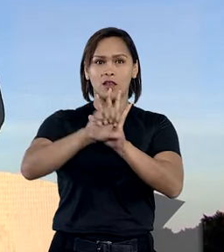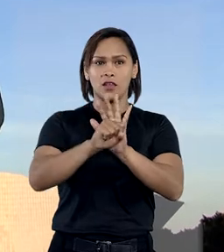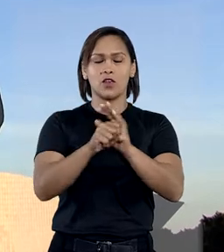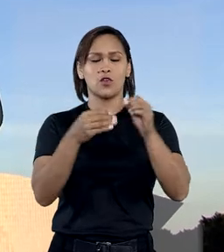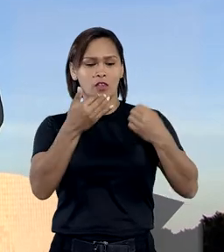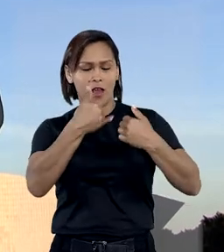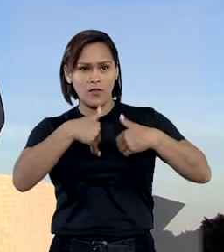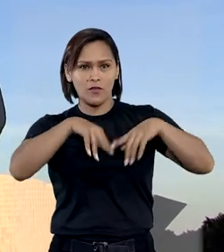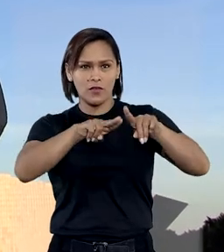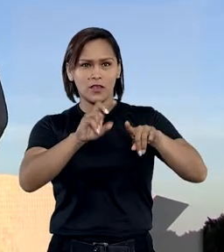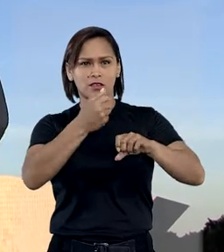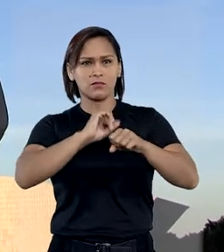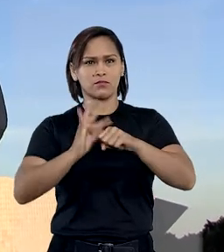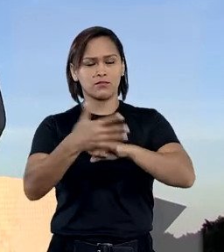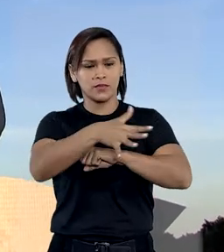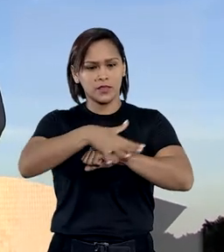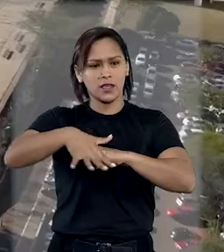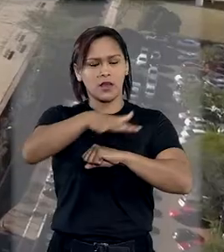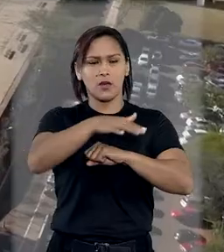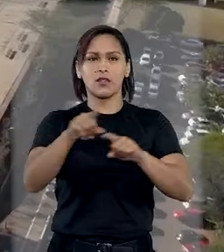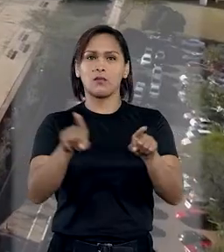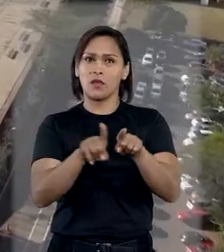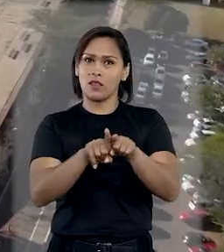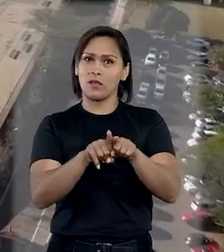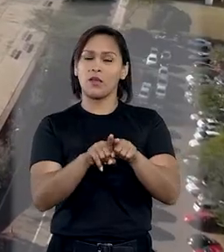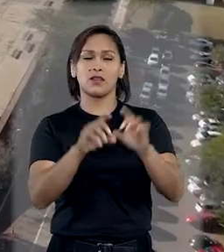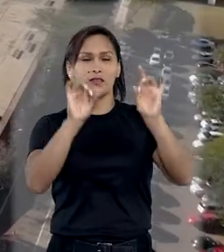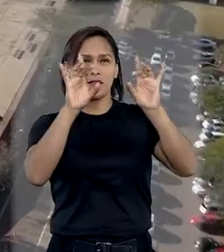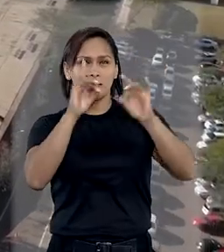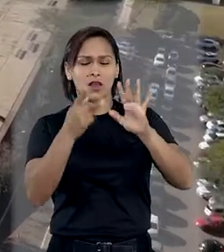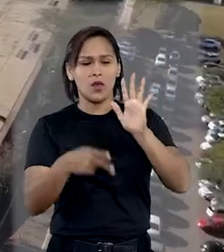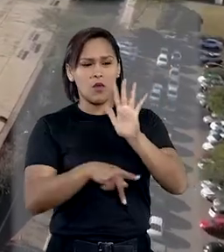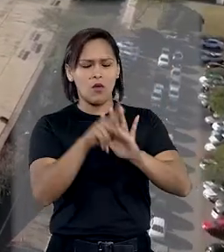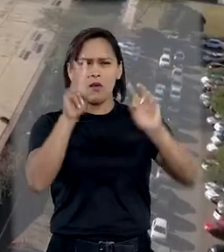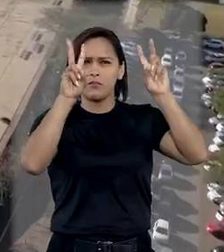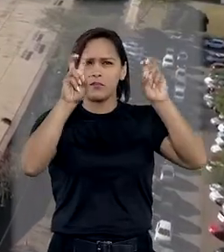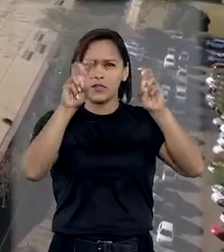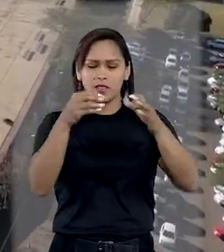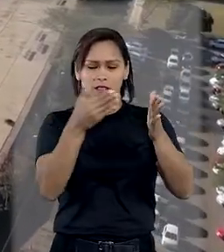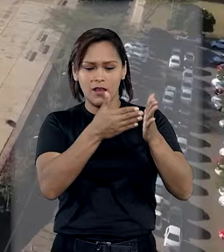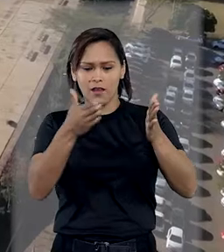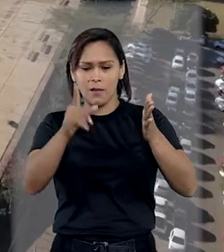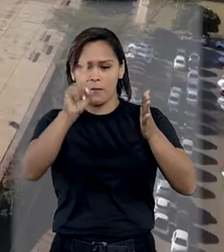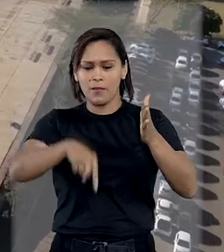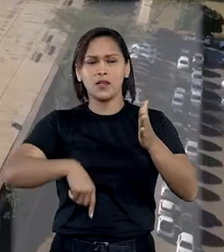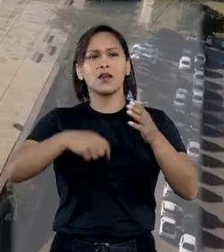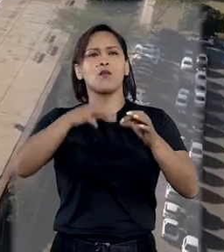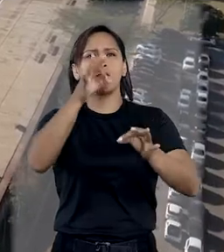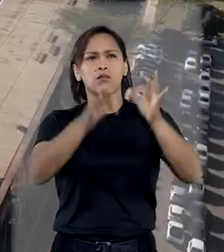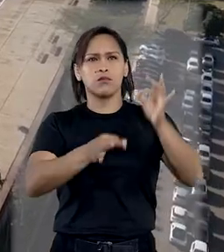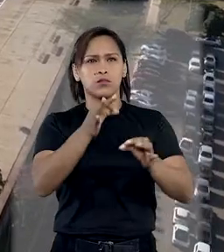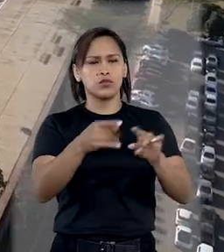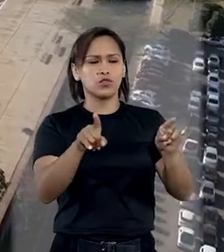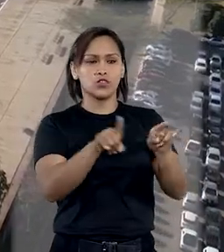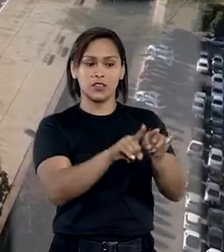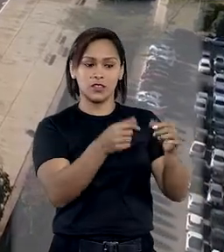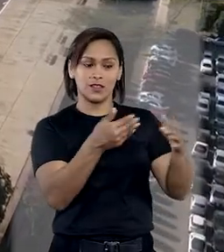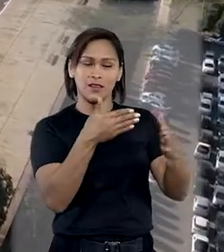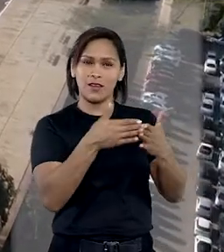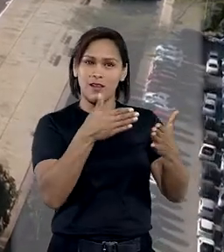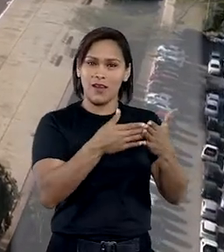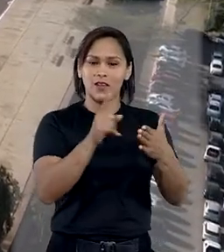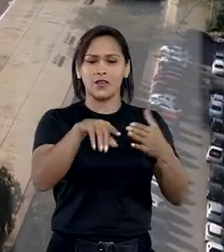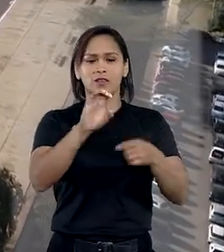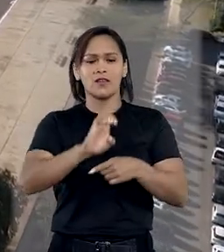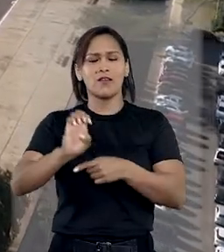adotar medidas de enfrentamento à pandemia e destacou que o princípio da separação dos poderes impede a interferência do